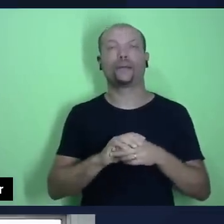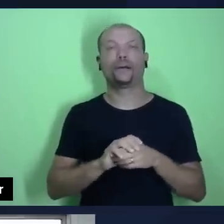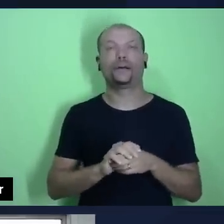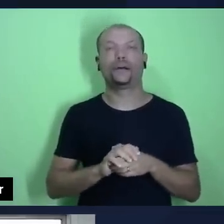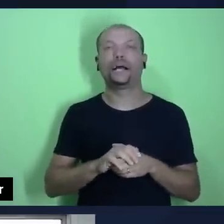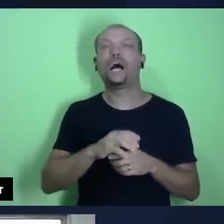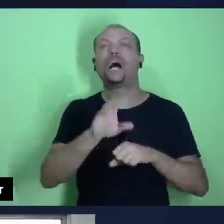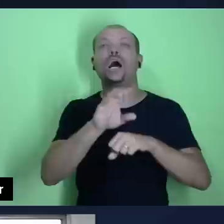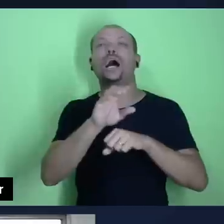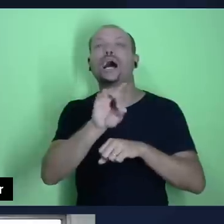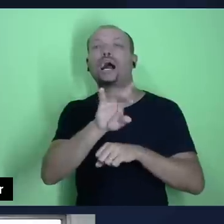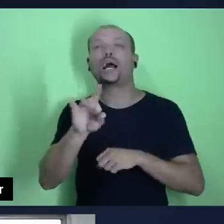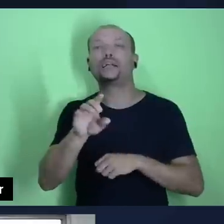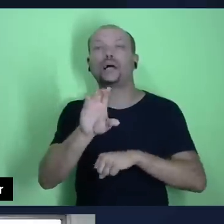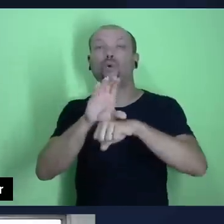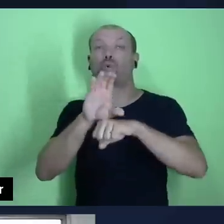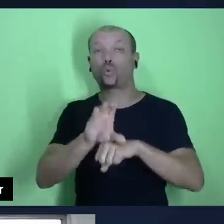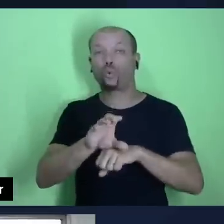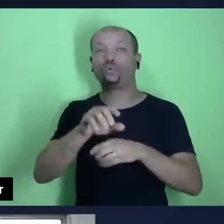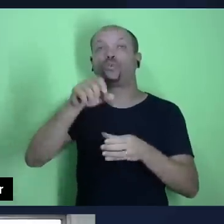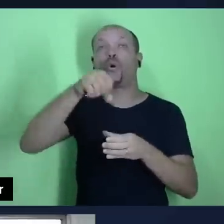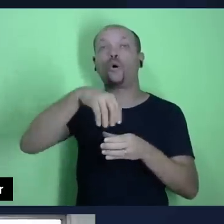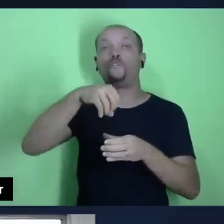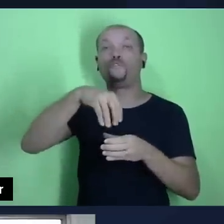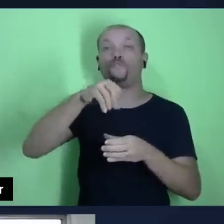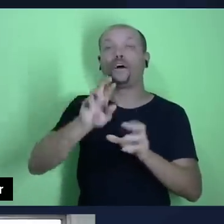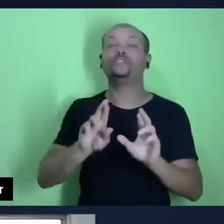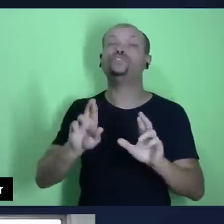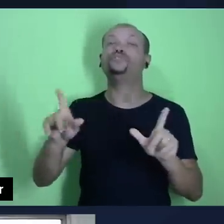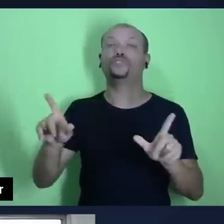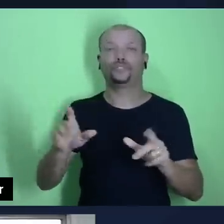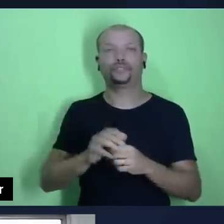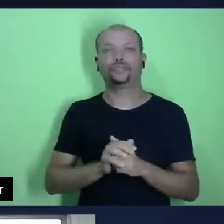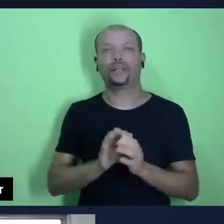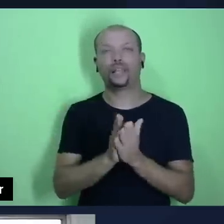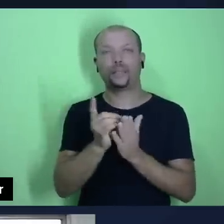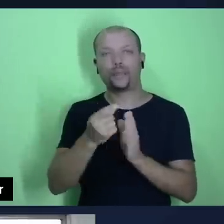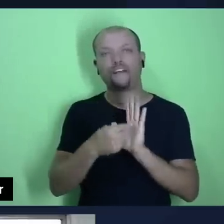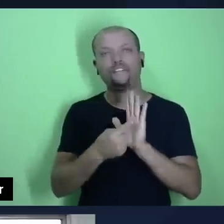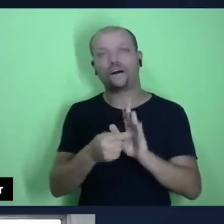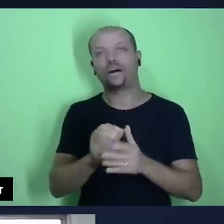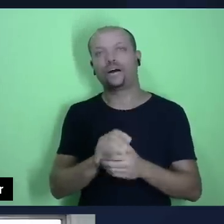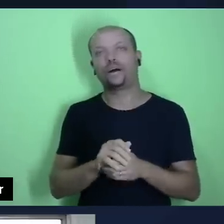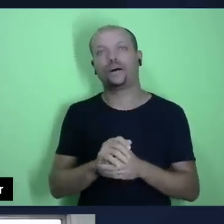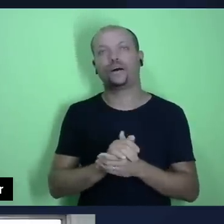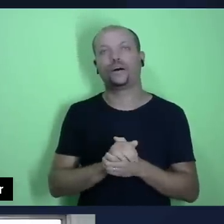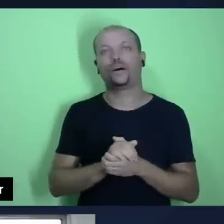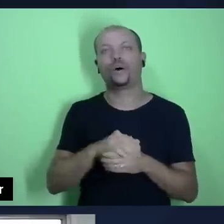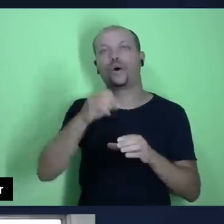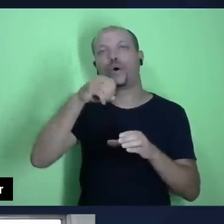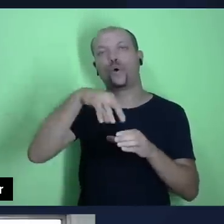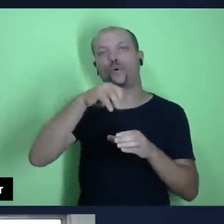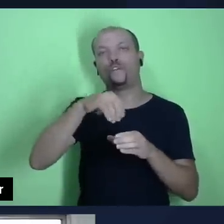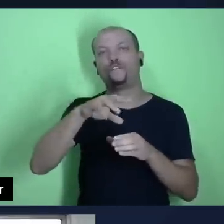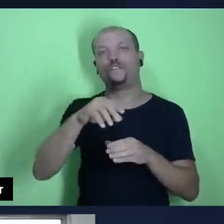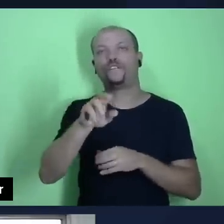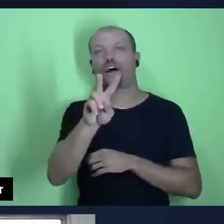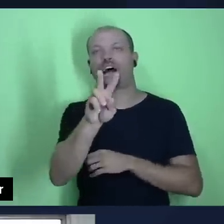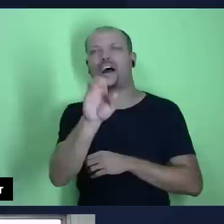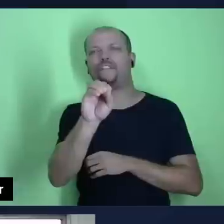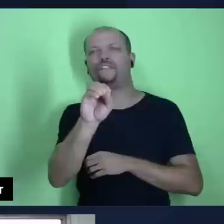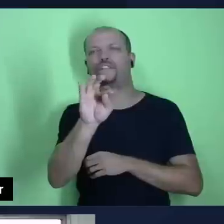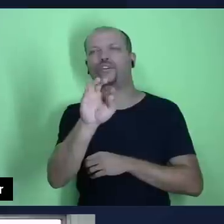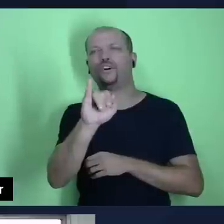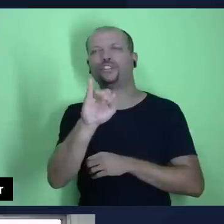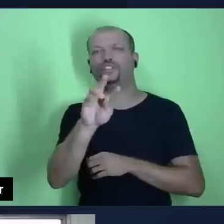culto. Esse é um outro tipo de oferta. Normalmente, na Bíblia, é chamada de oferta, é oferta votiva. Alguma coisa